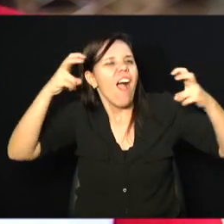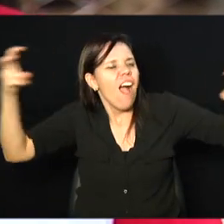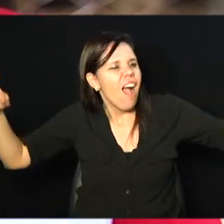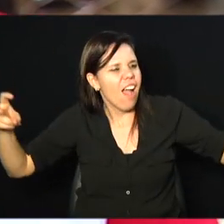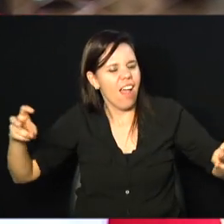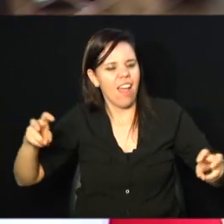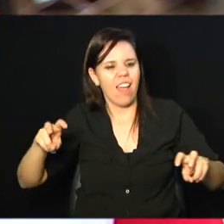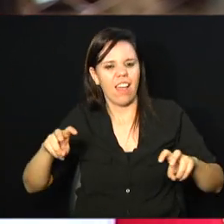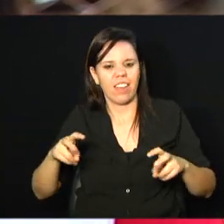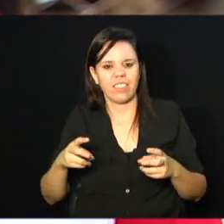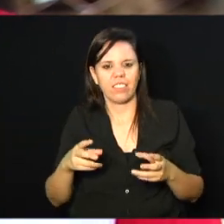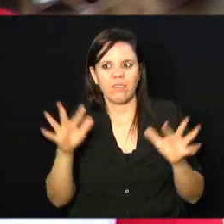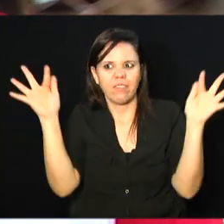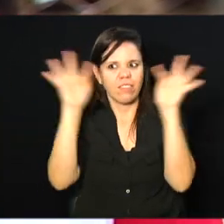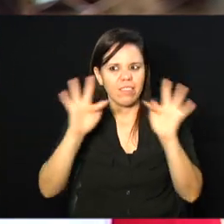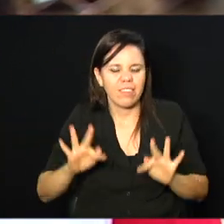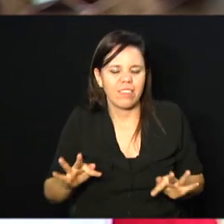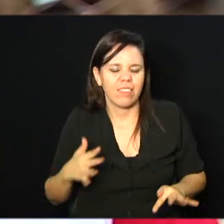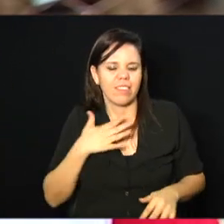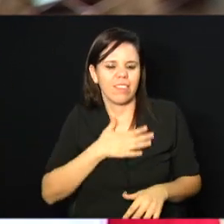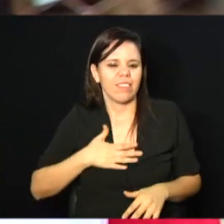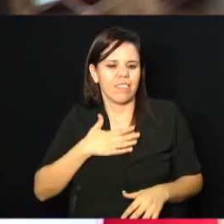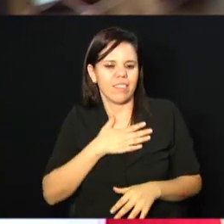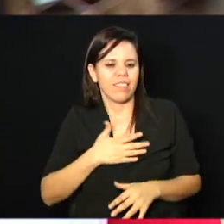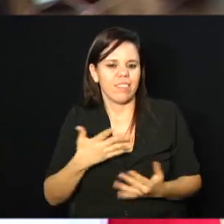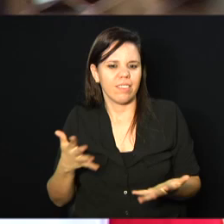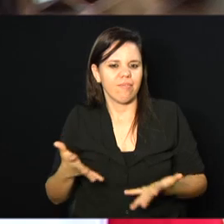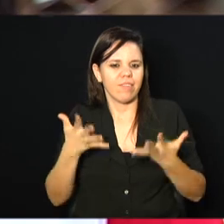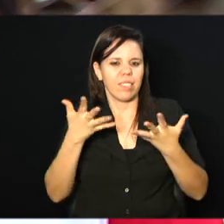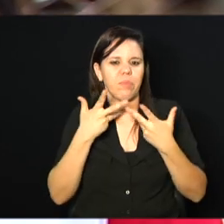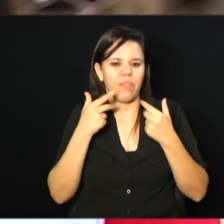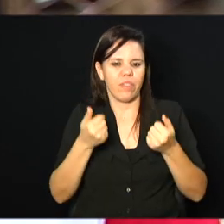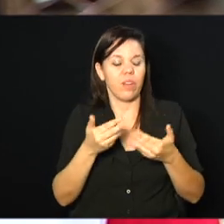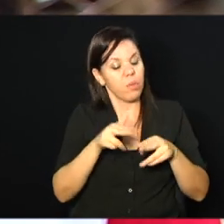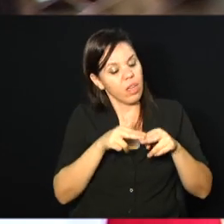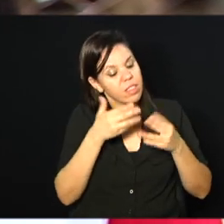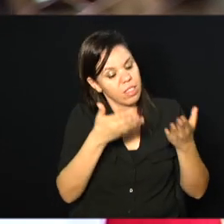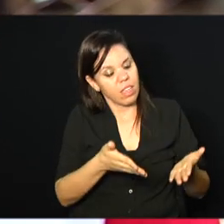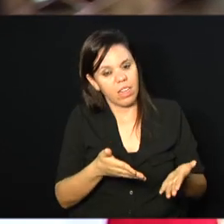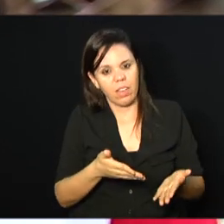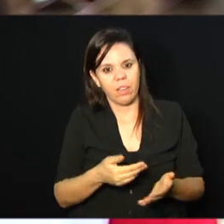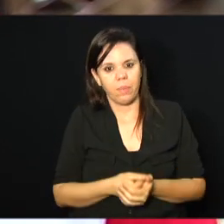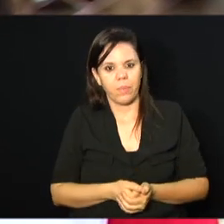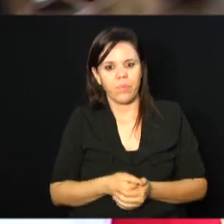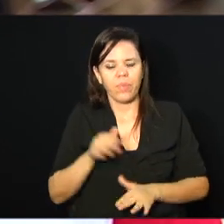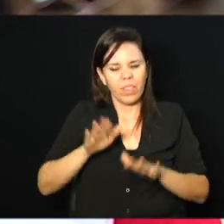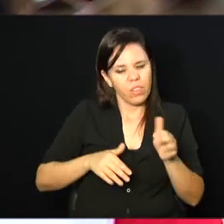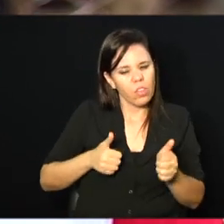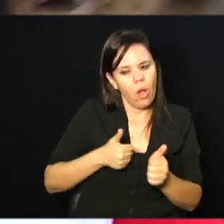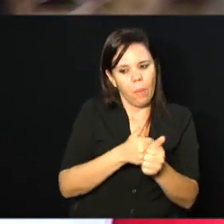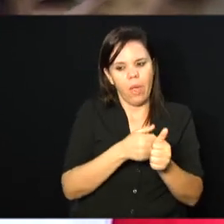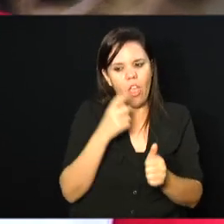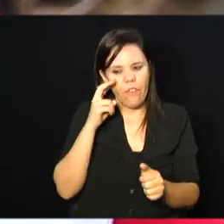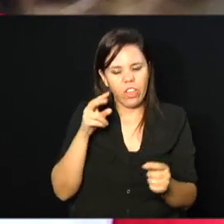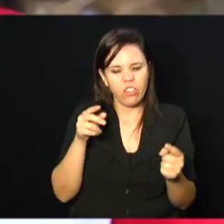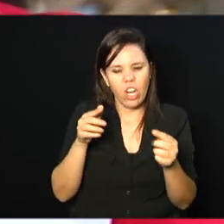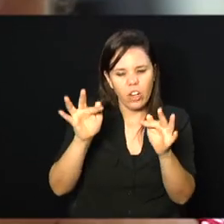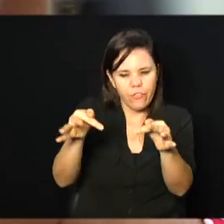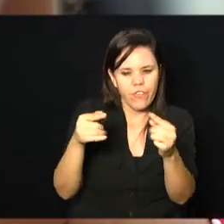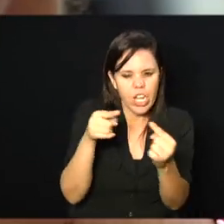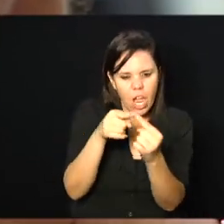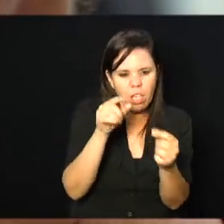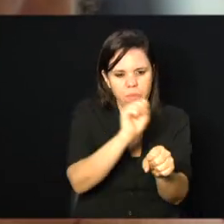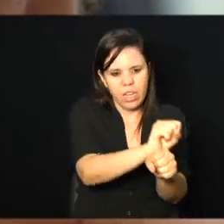cambalhota, tudo de uma vez. A gente fica em êxtase por ele. Eu não acompanho, mas eu fico na linha de chegada esperando.